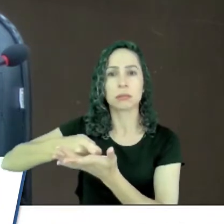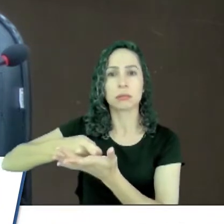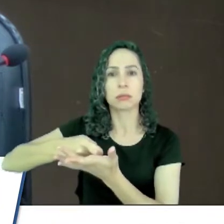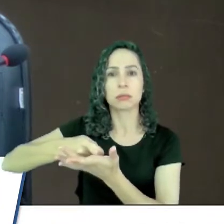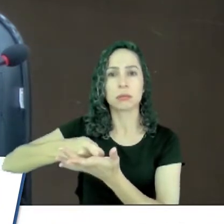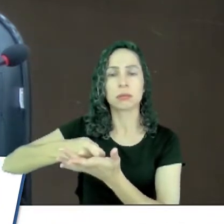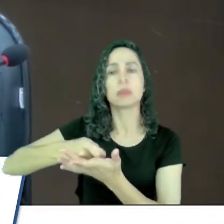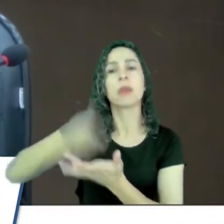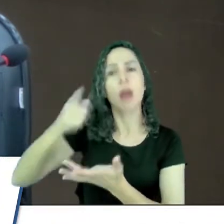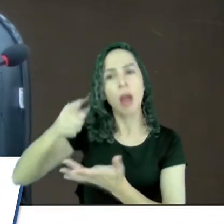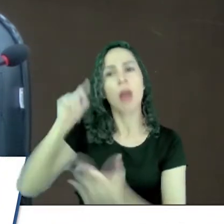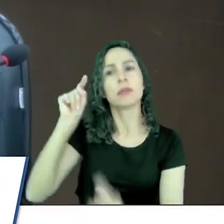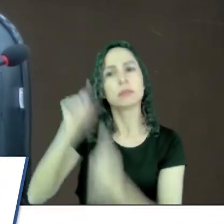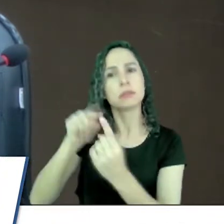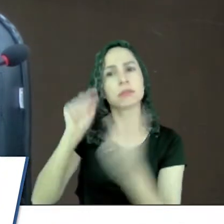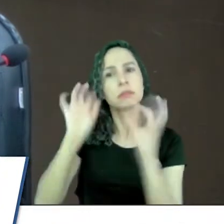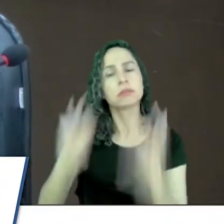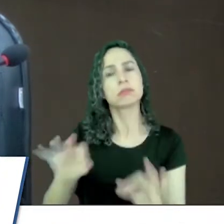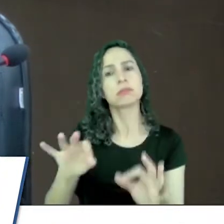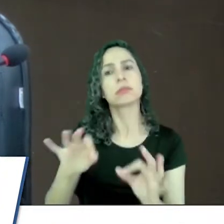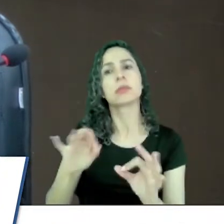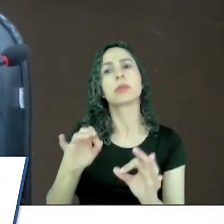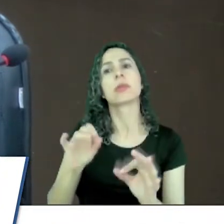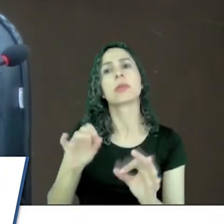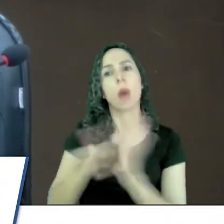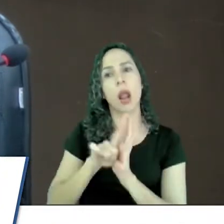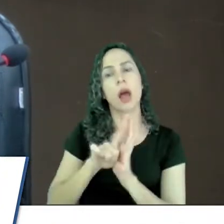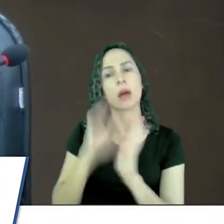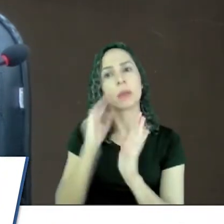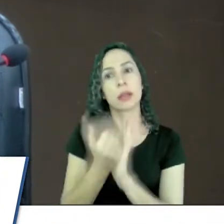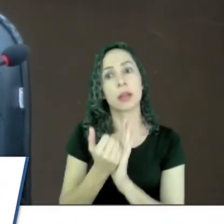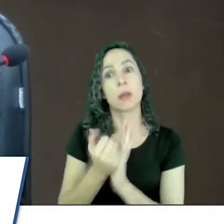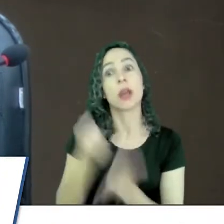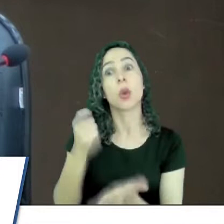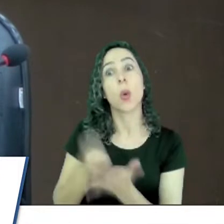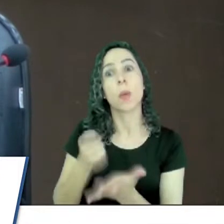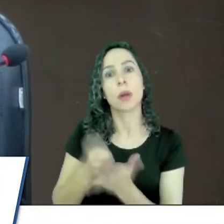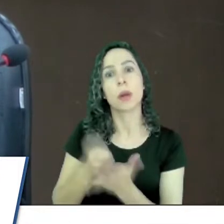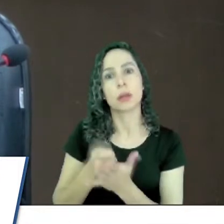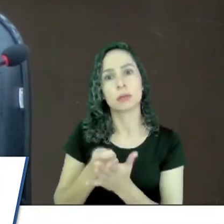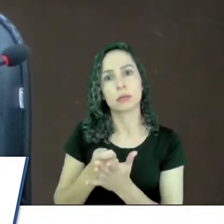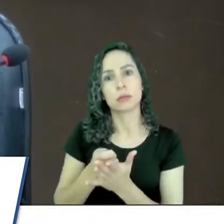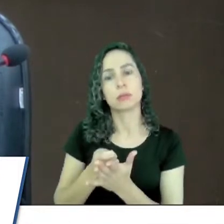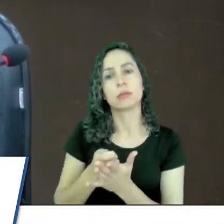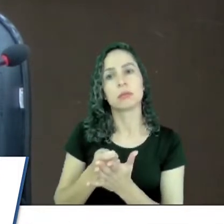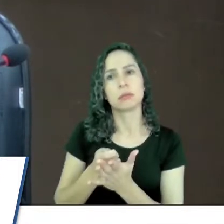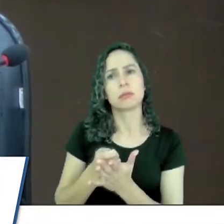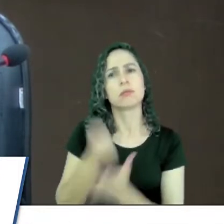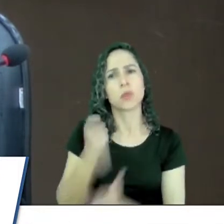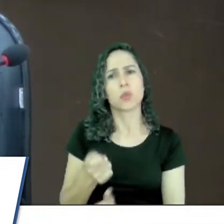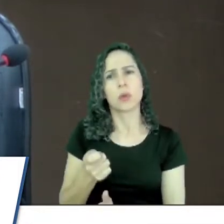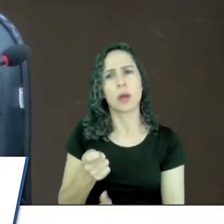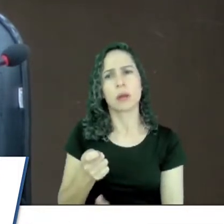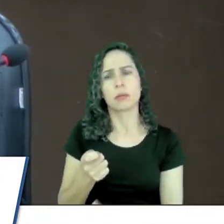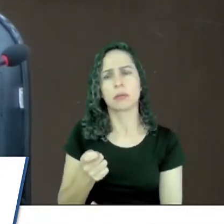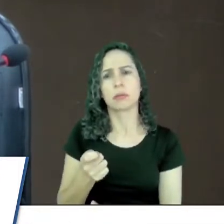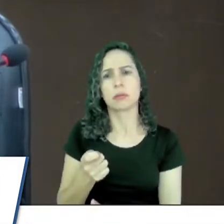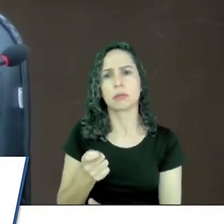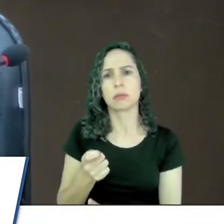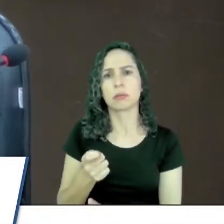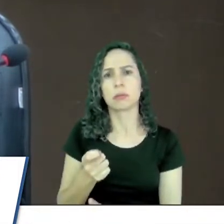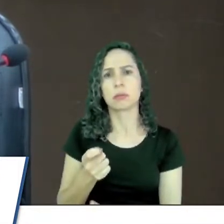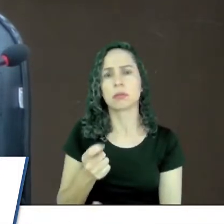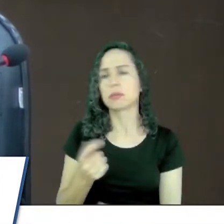que deve ser feito, deve ser cumprido de acordo com a lei, mas cobrando de forma dura, porque isso não pode